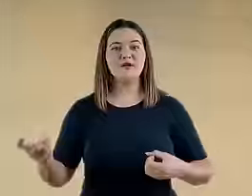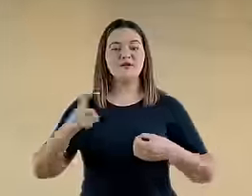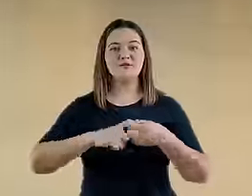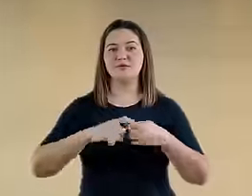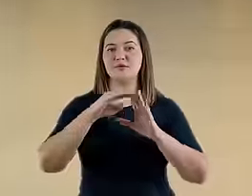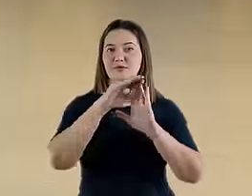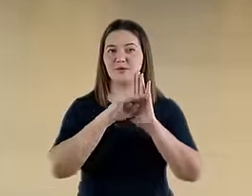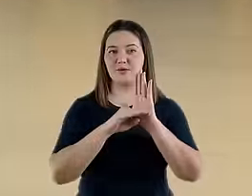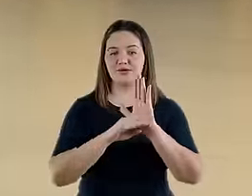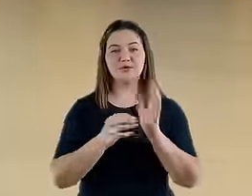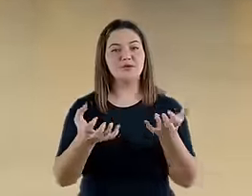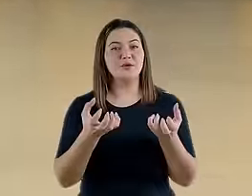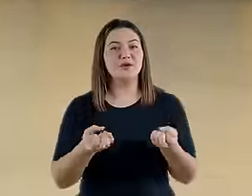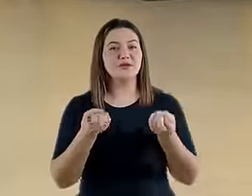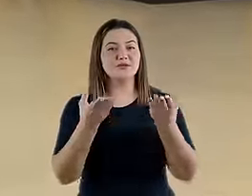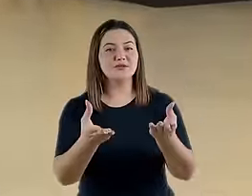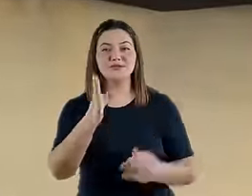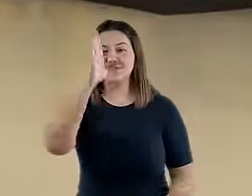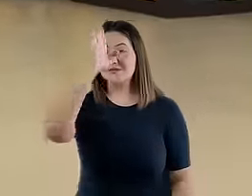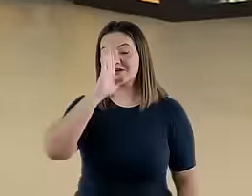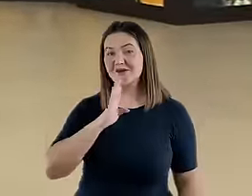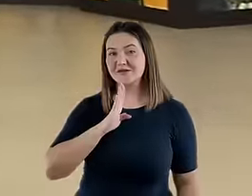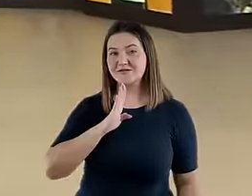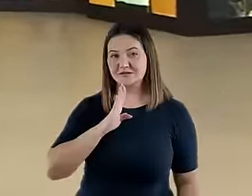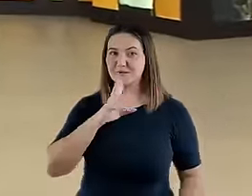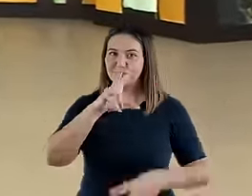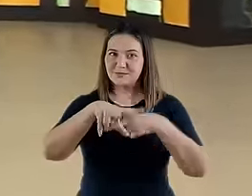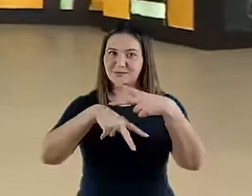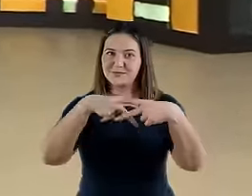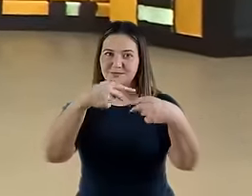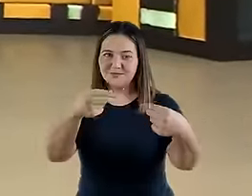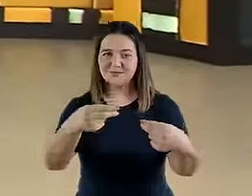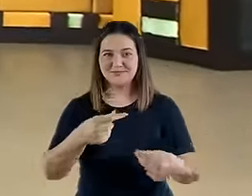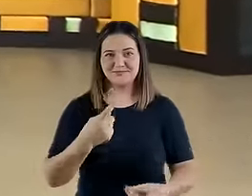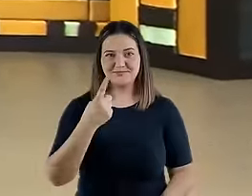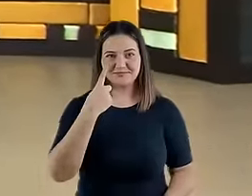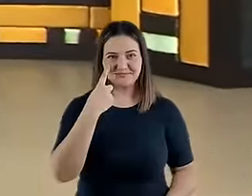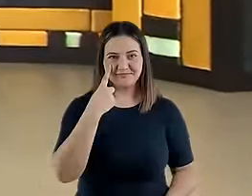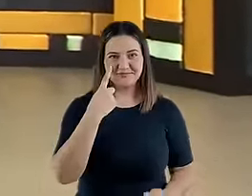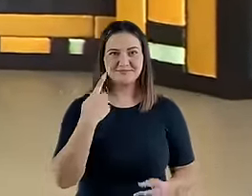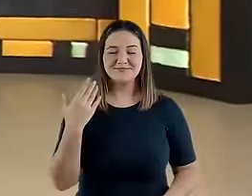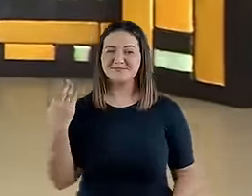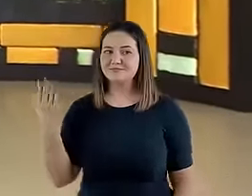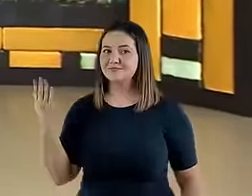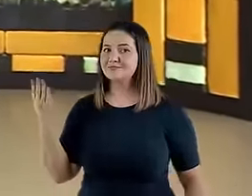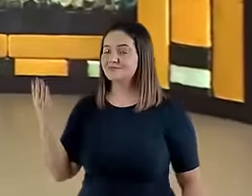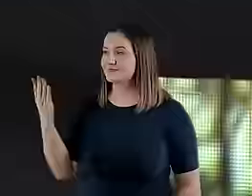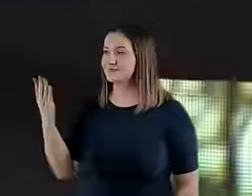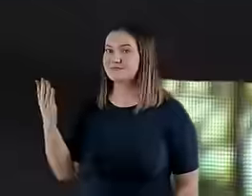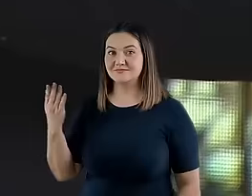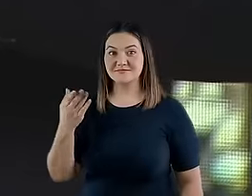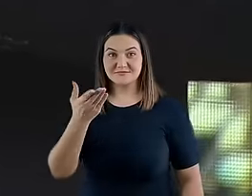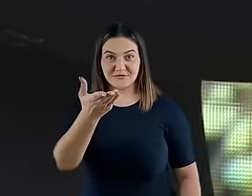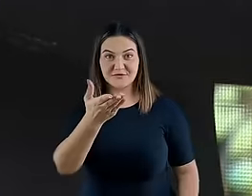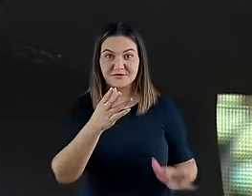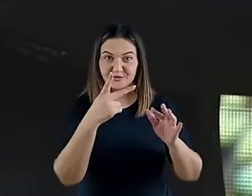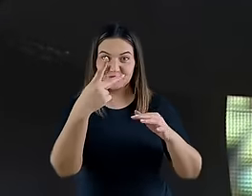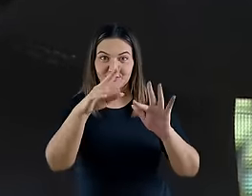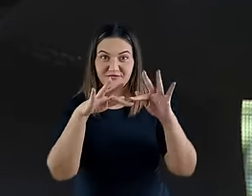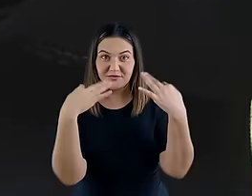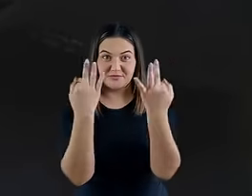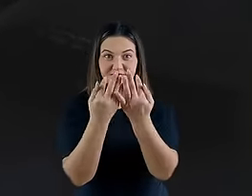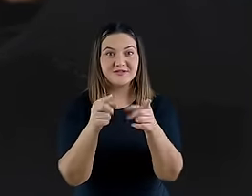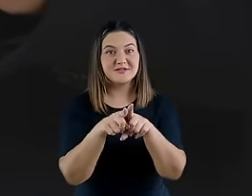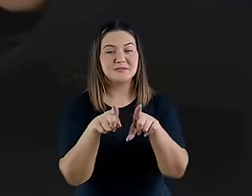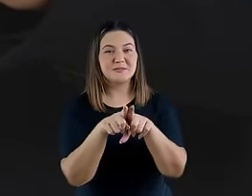De volta com o programa Evidências e eu quero oferecer inteiramente grátis para você um presente, o Guia de Estudos Evidências, para você e toda